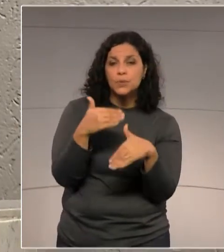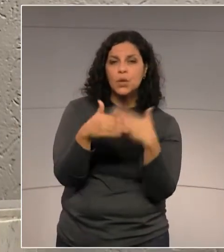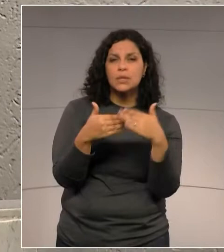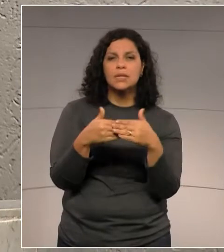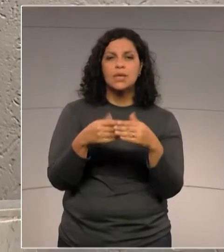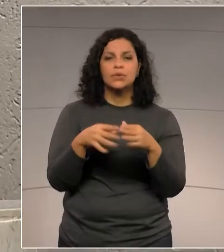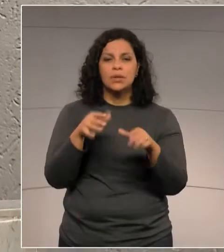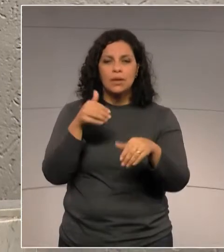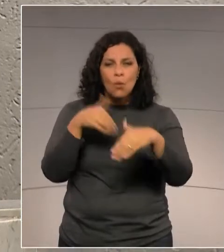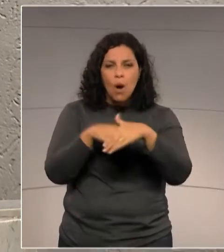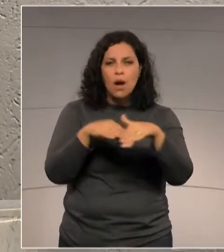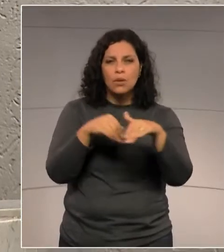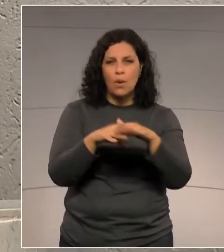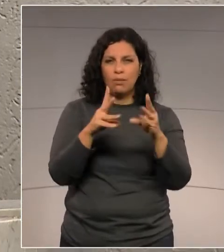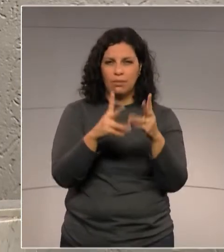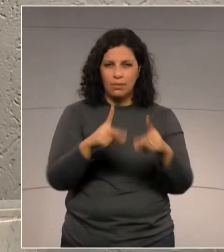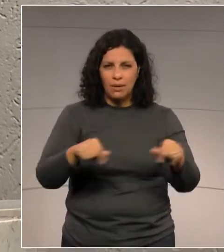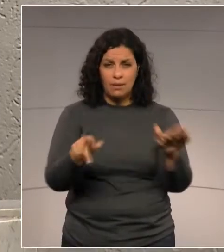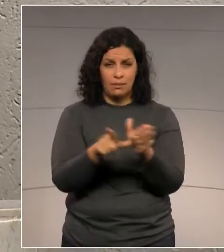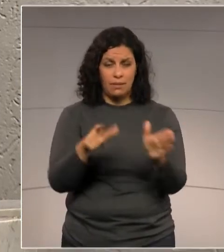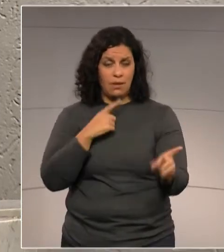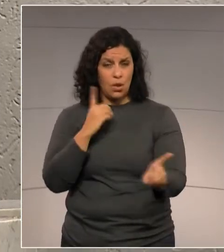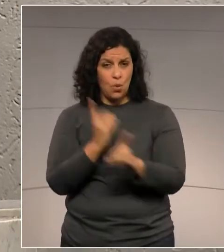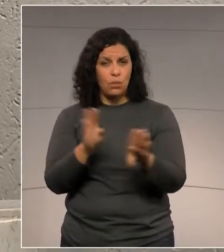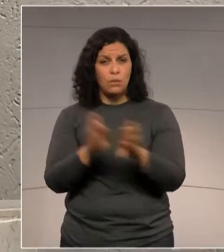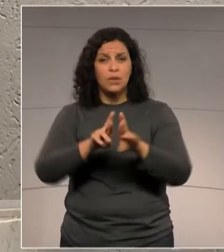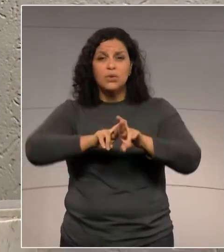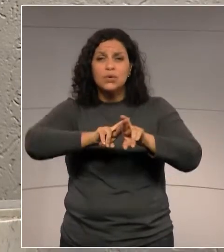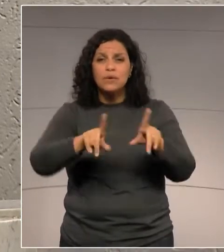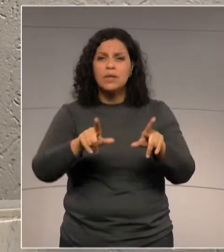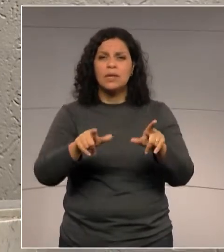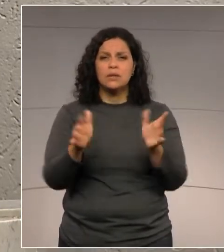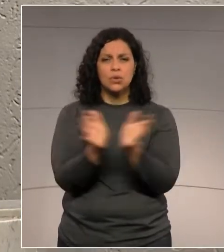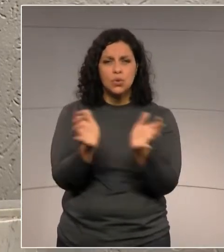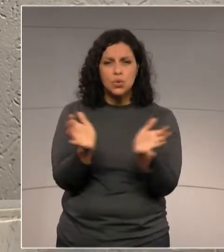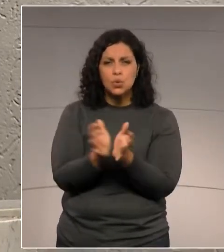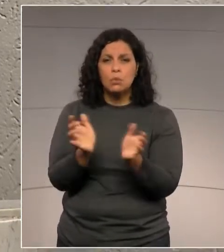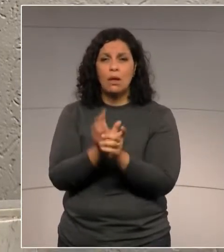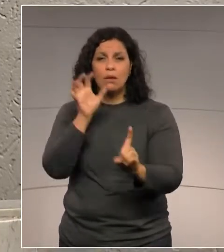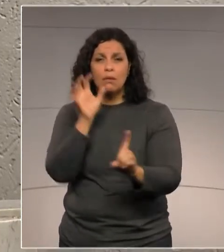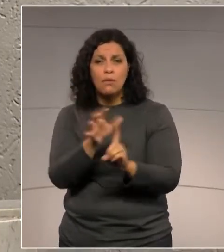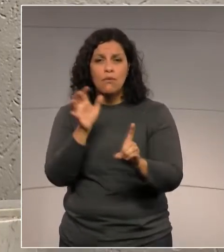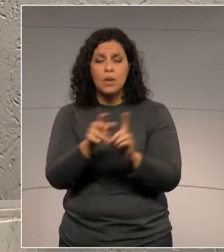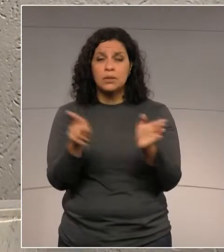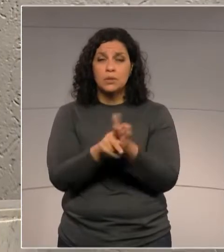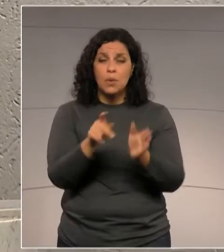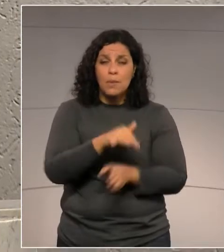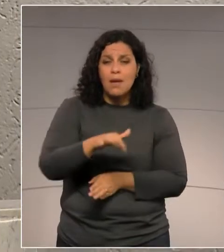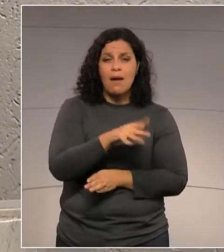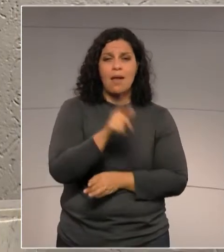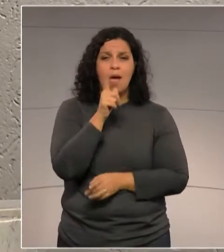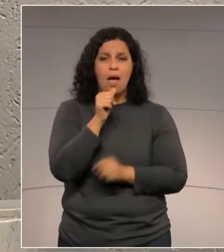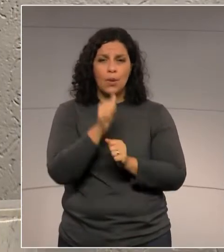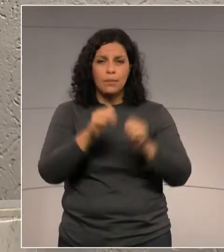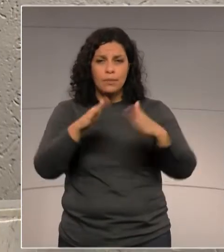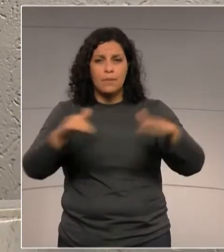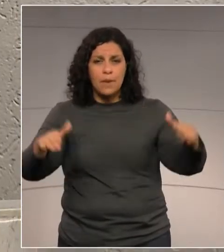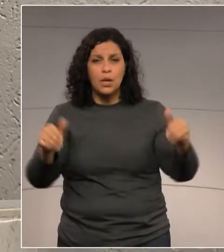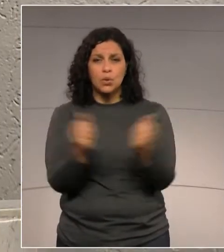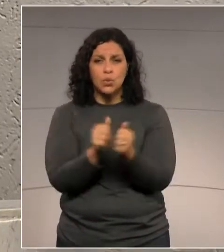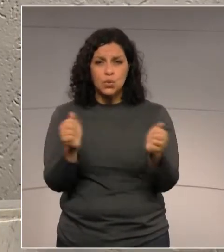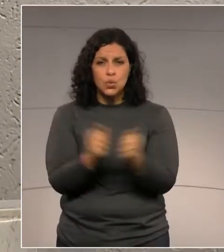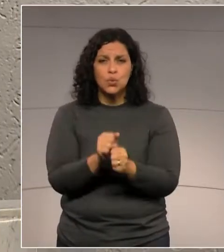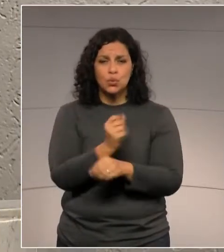sedimentação, onde se encontram diferentes comunidades que recebem influência marinha, com cobertura vegetal e